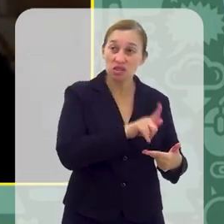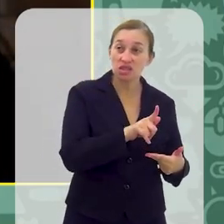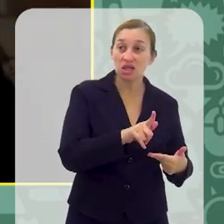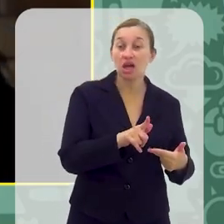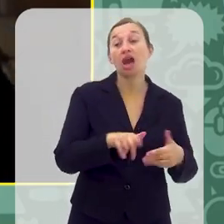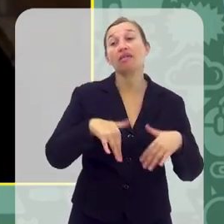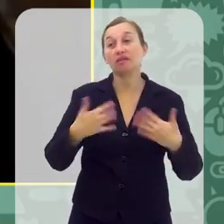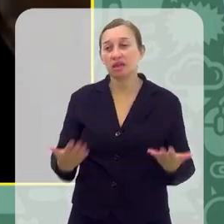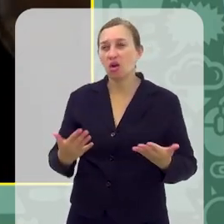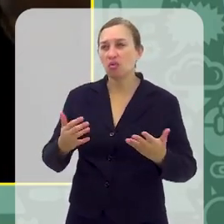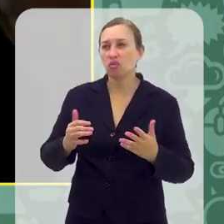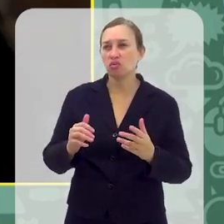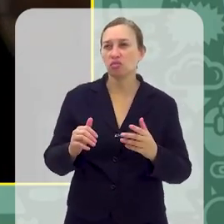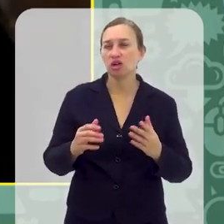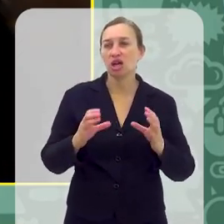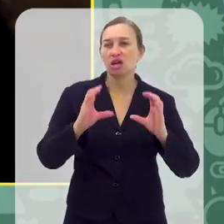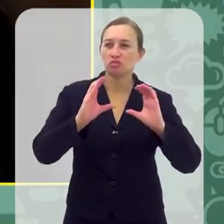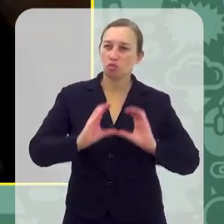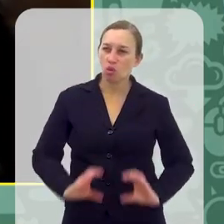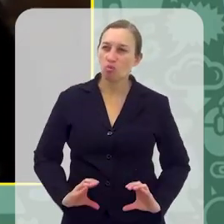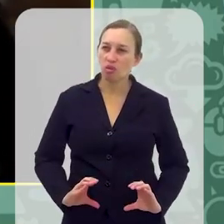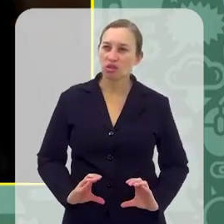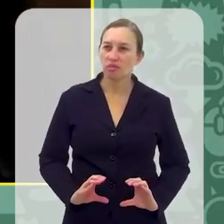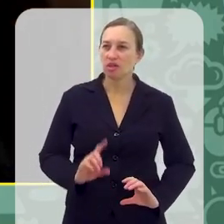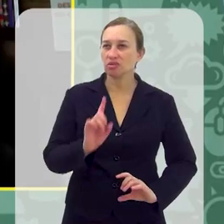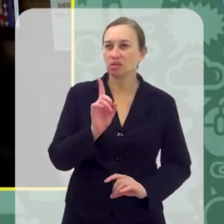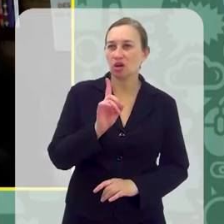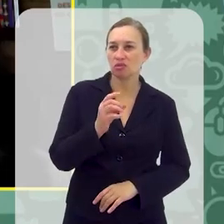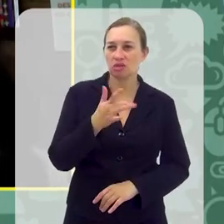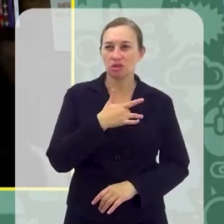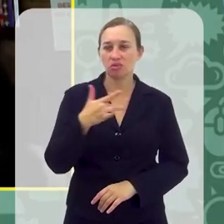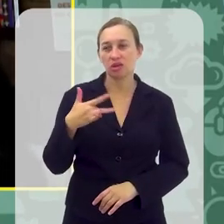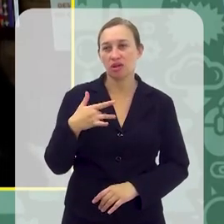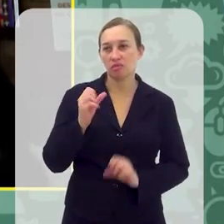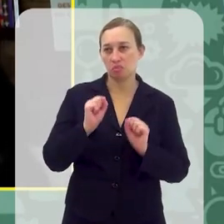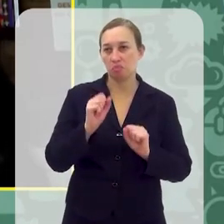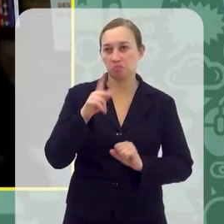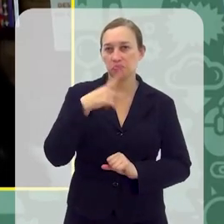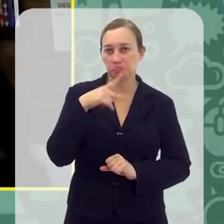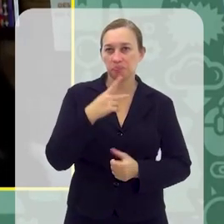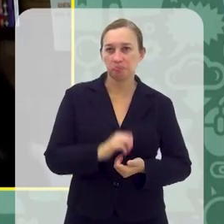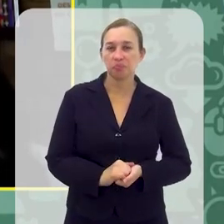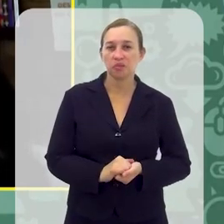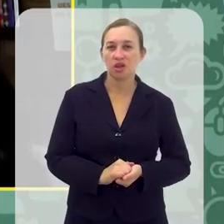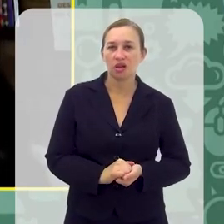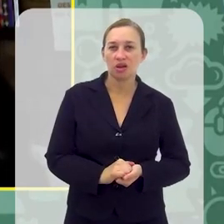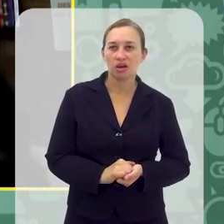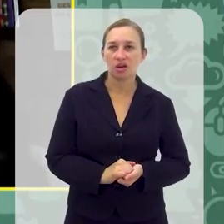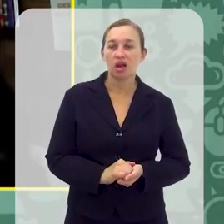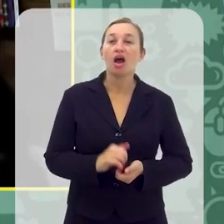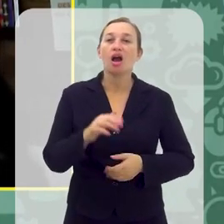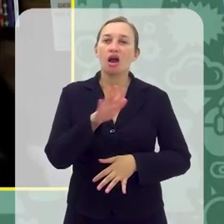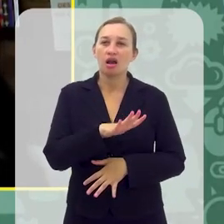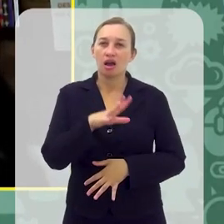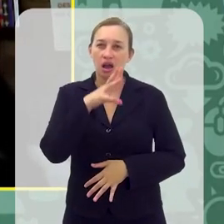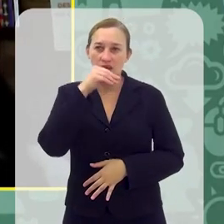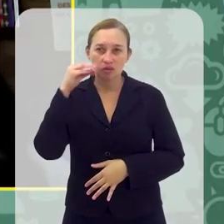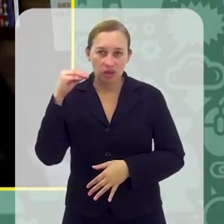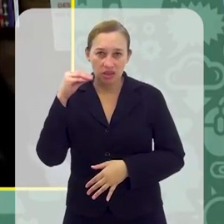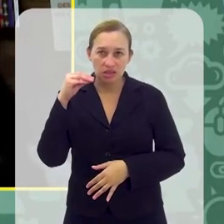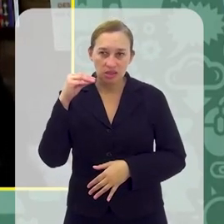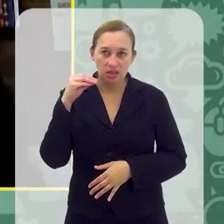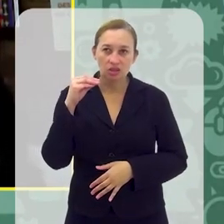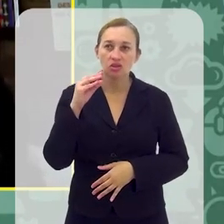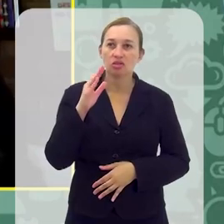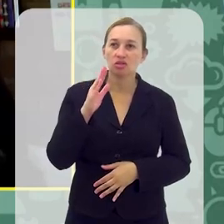Então, acaba reforçando esses comportamentos não tão saudáveis, digamos assim. É, eu ia falar que a adolescência, por si